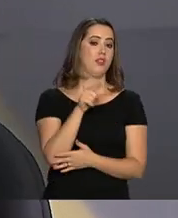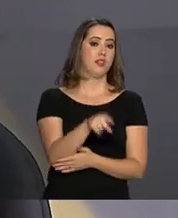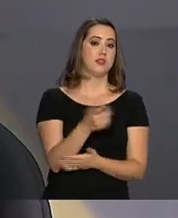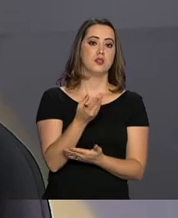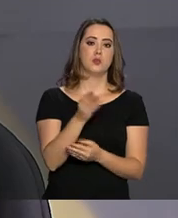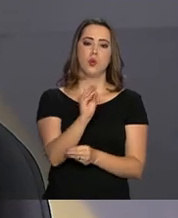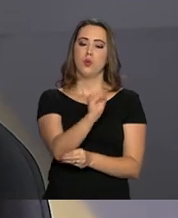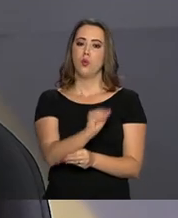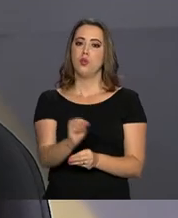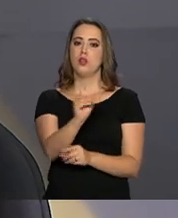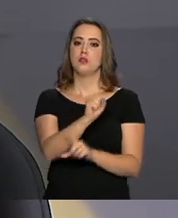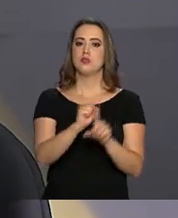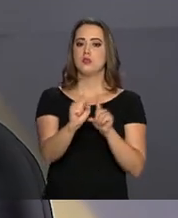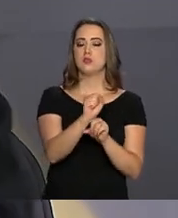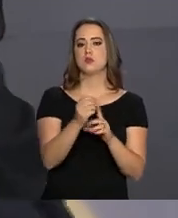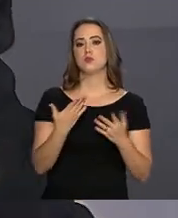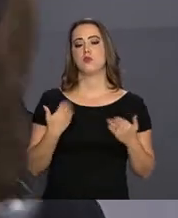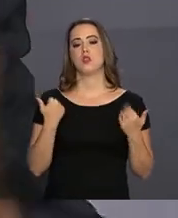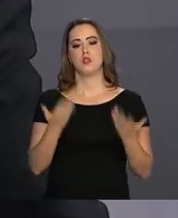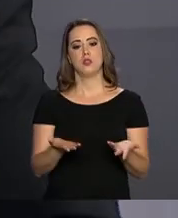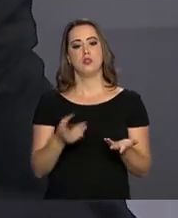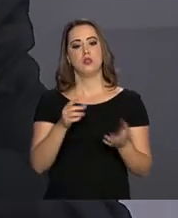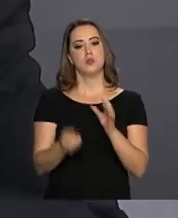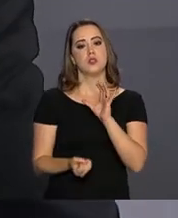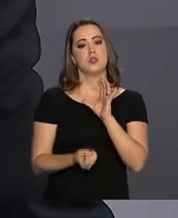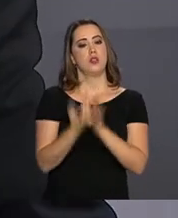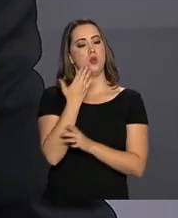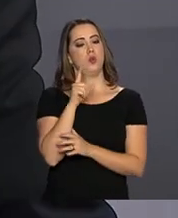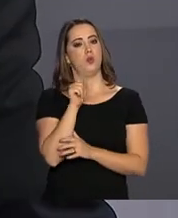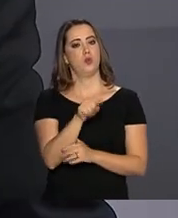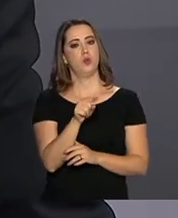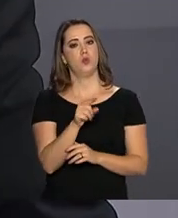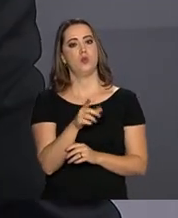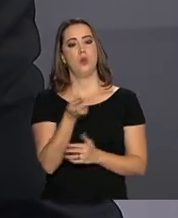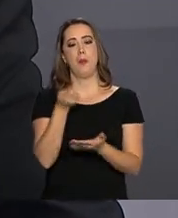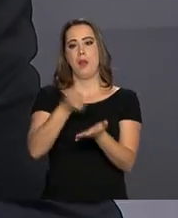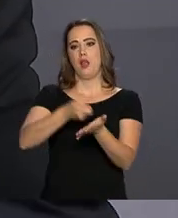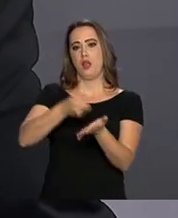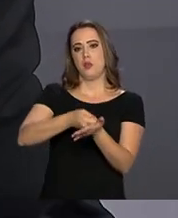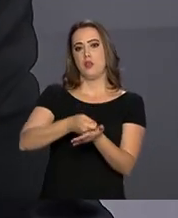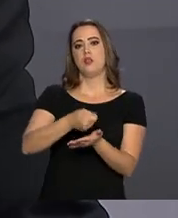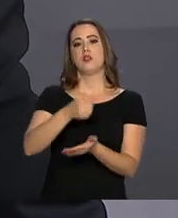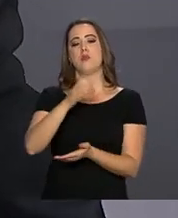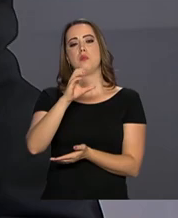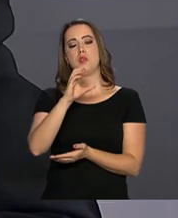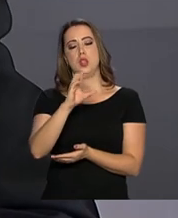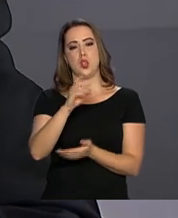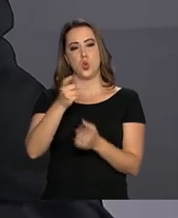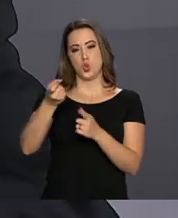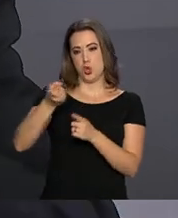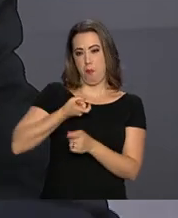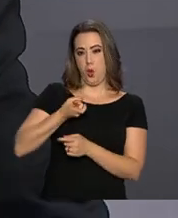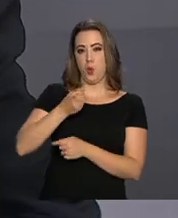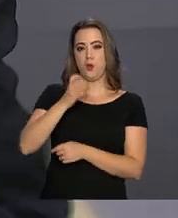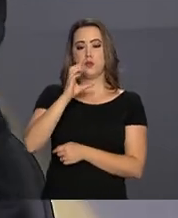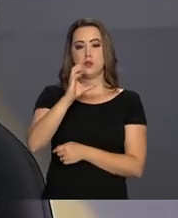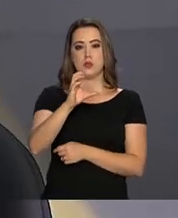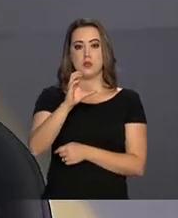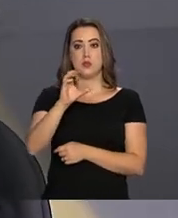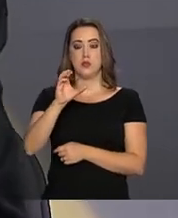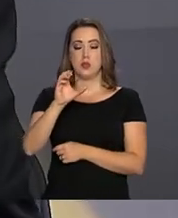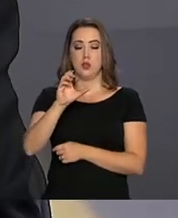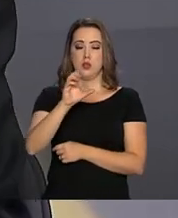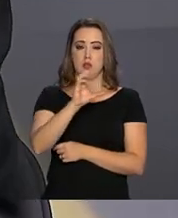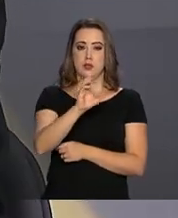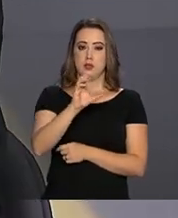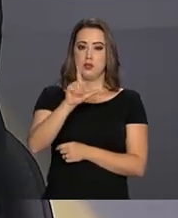programas assistenciais. Para isso, aliás, que se criou a contribuição social sobre o lucro líquido, para isso se criou a COFIS e